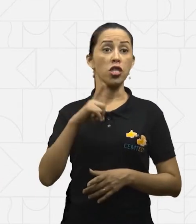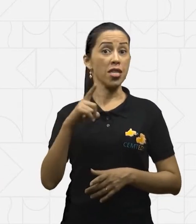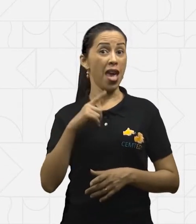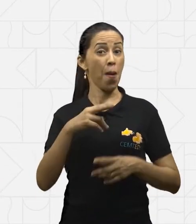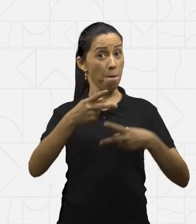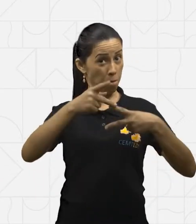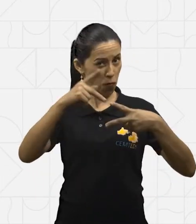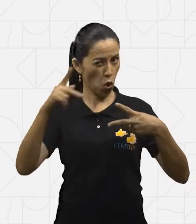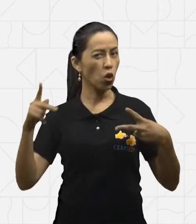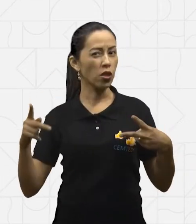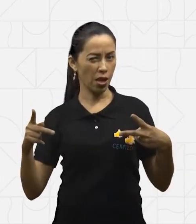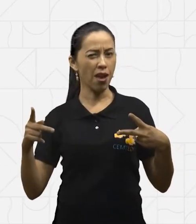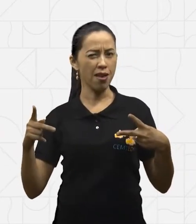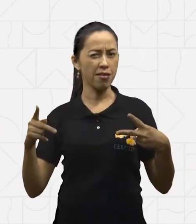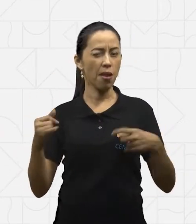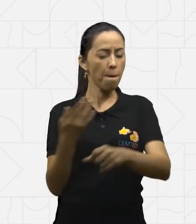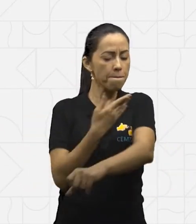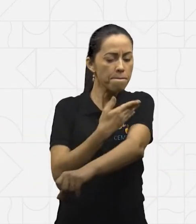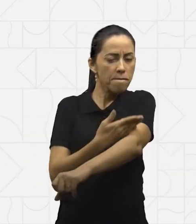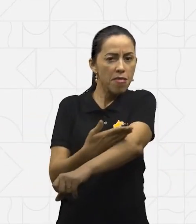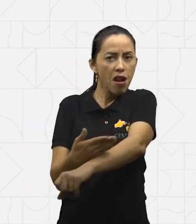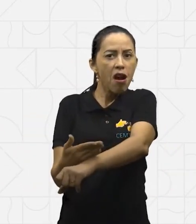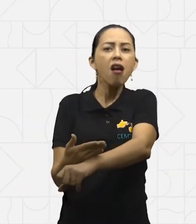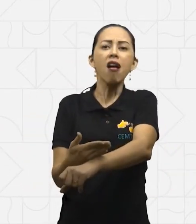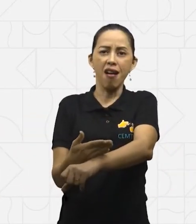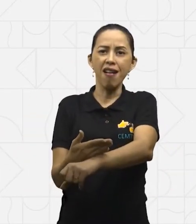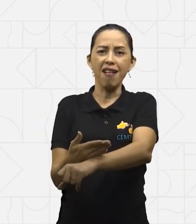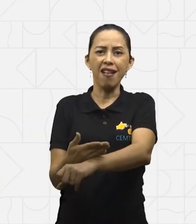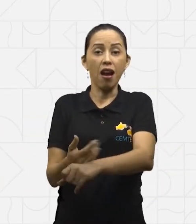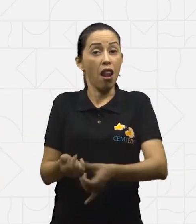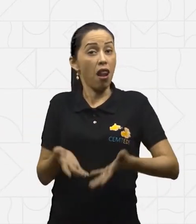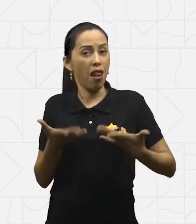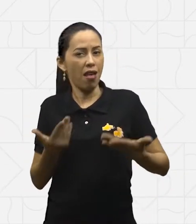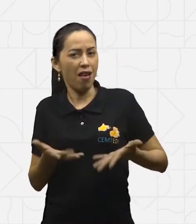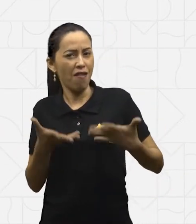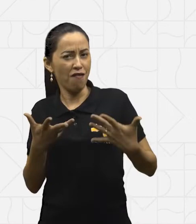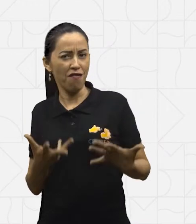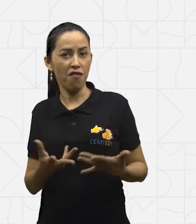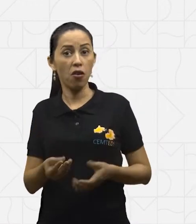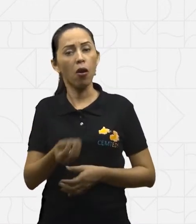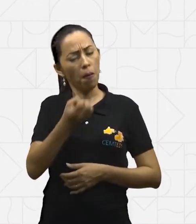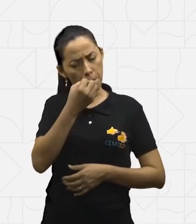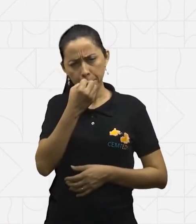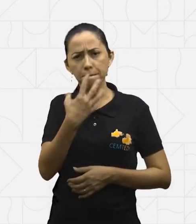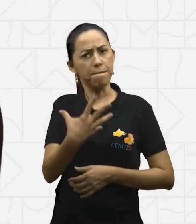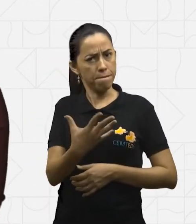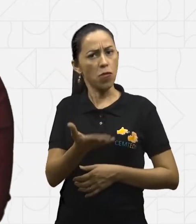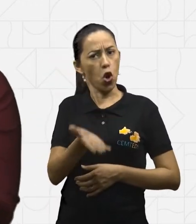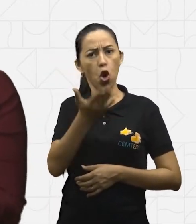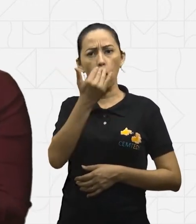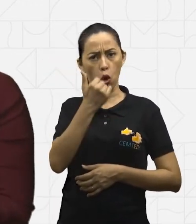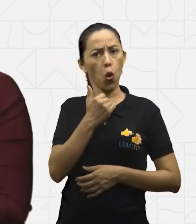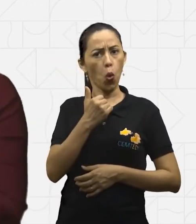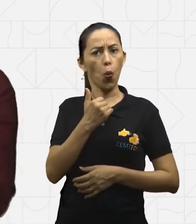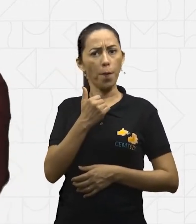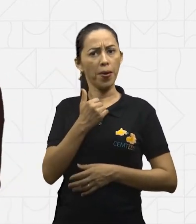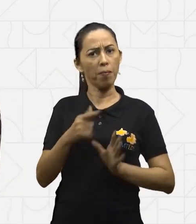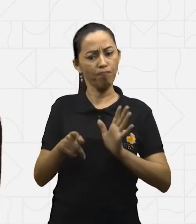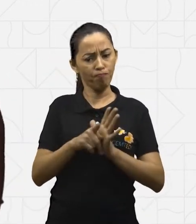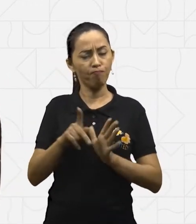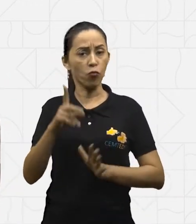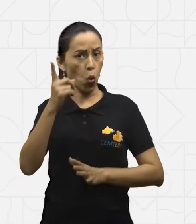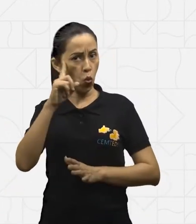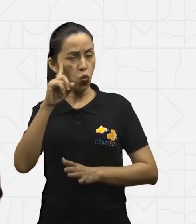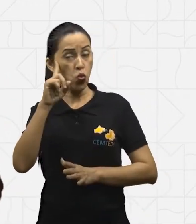magra. Então, é uma proteína que é boa de ser consumida na nossa alimentação diária. O xiscaboquinho, ele tem o que dentro?